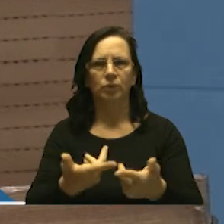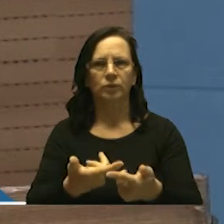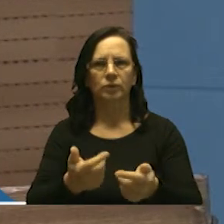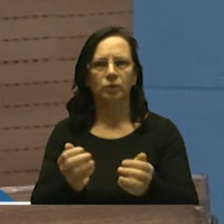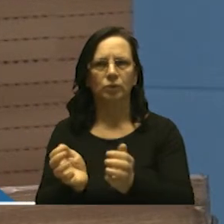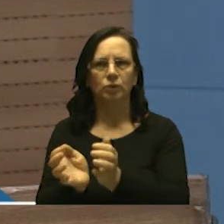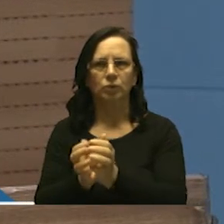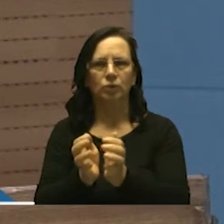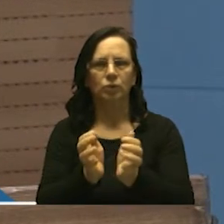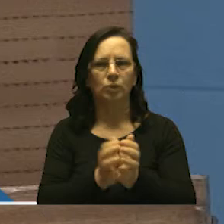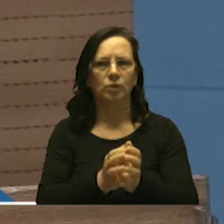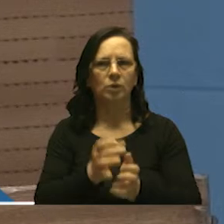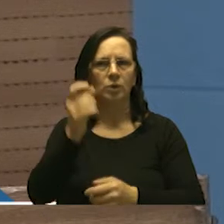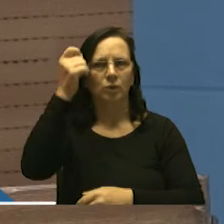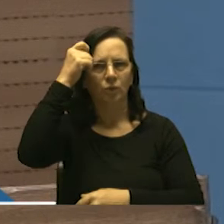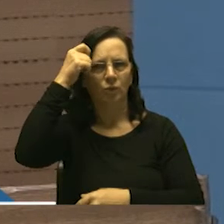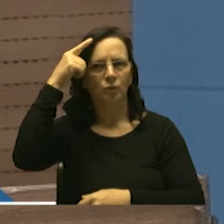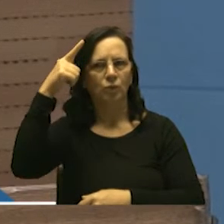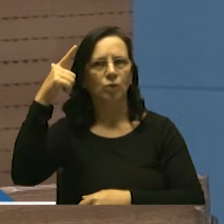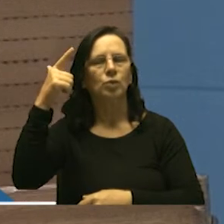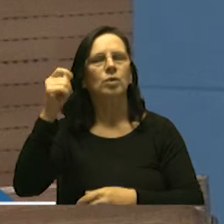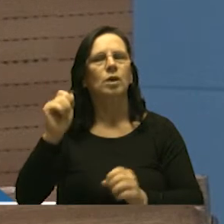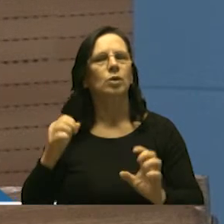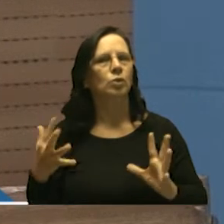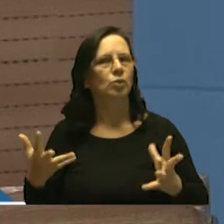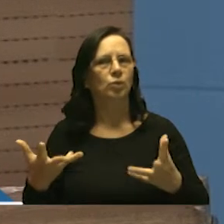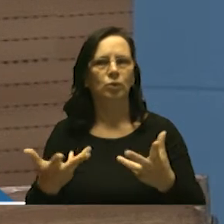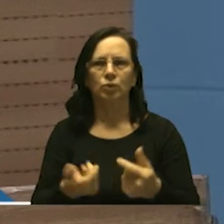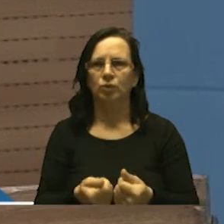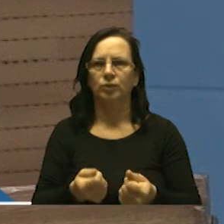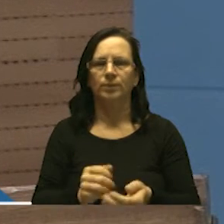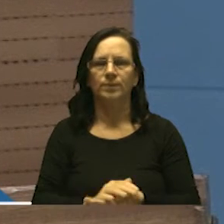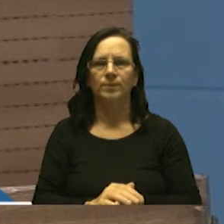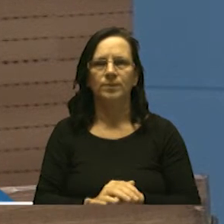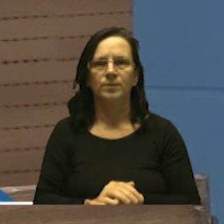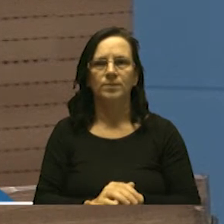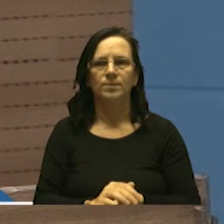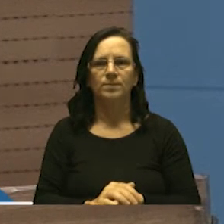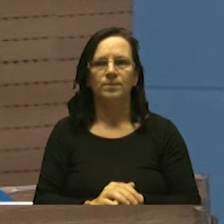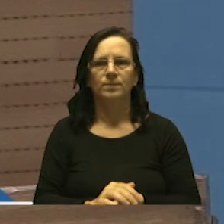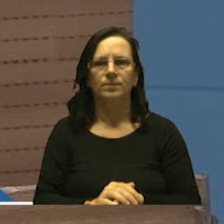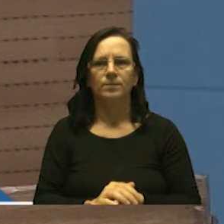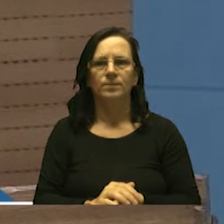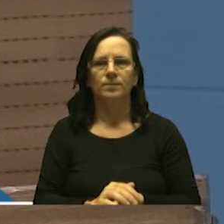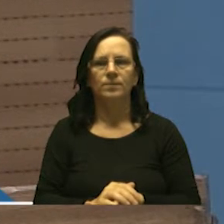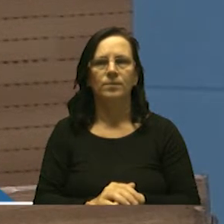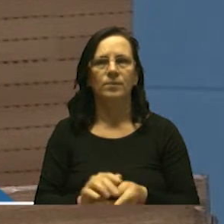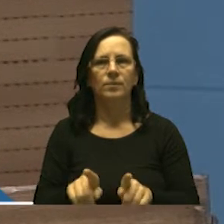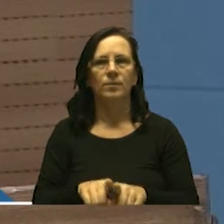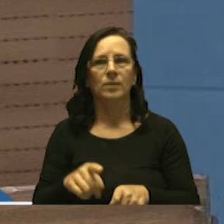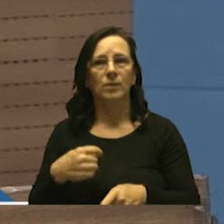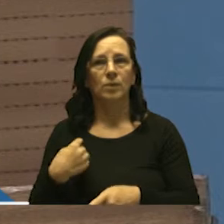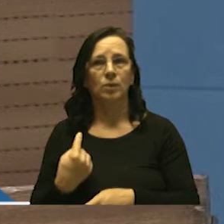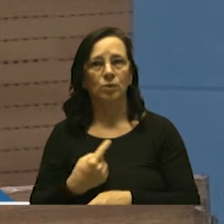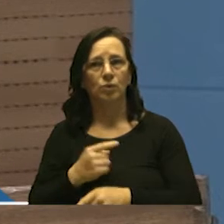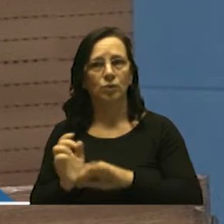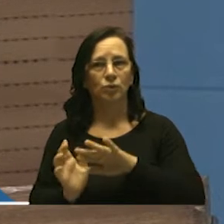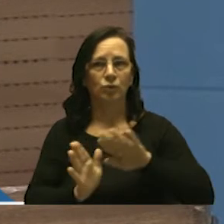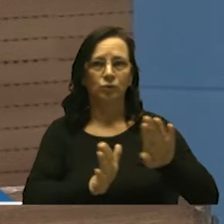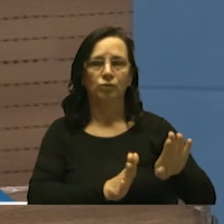a cultura é tudo, então, que não deixemos acontecer o pior,